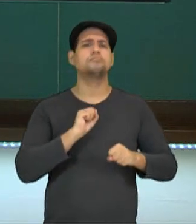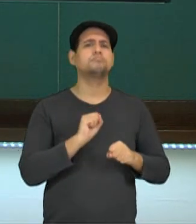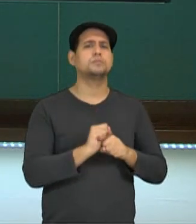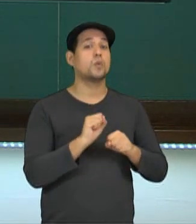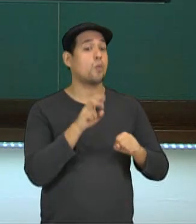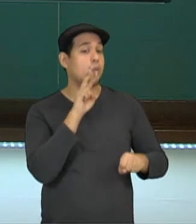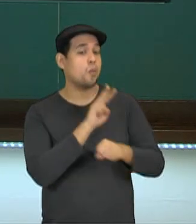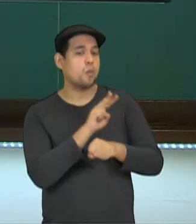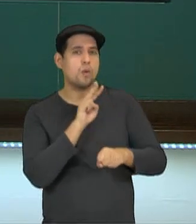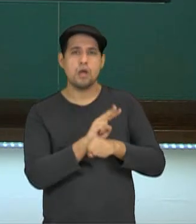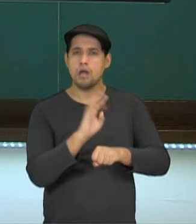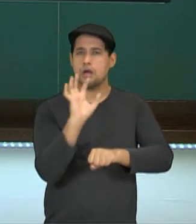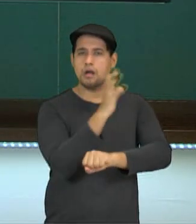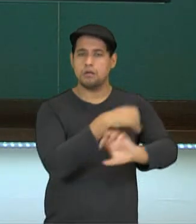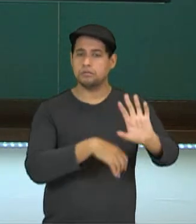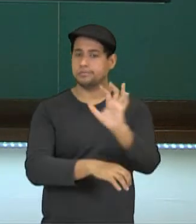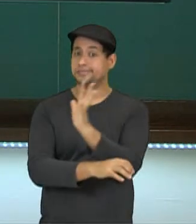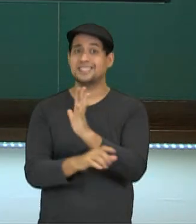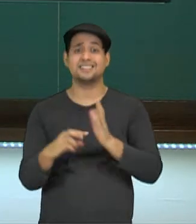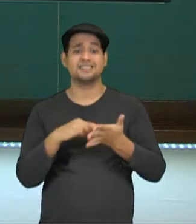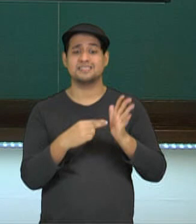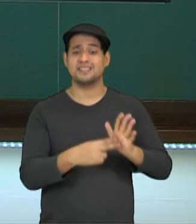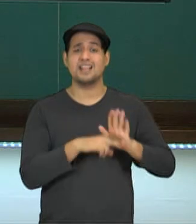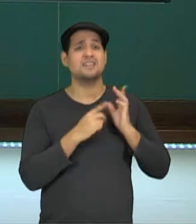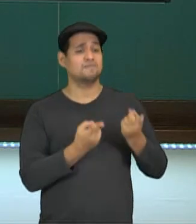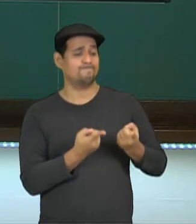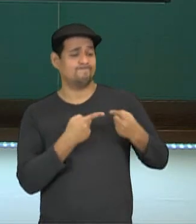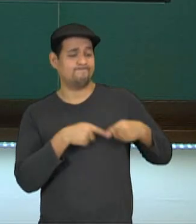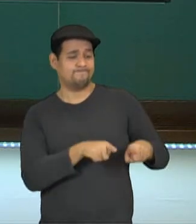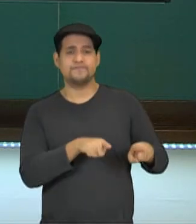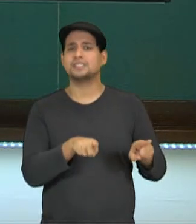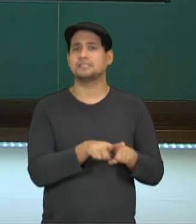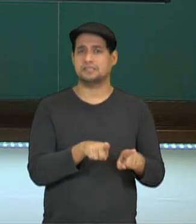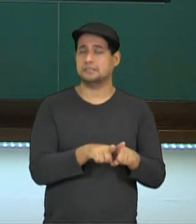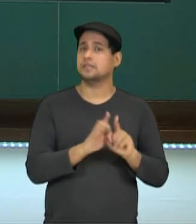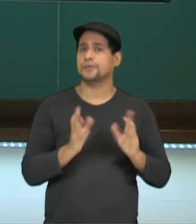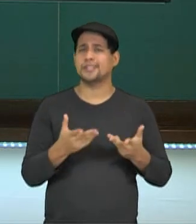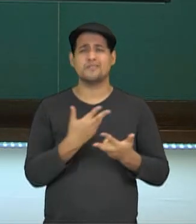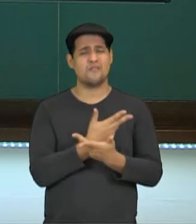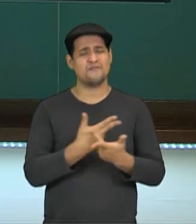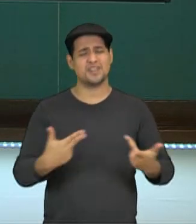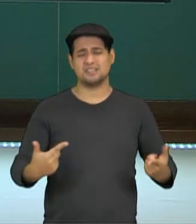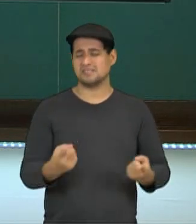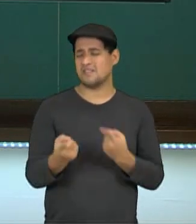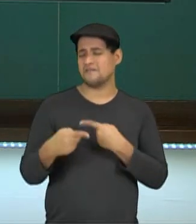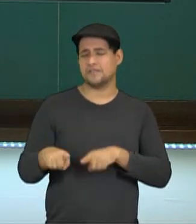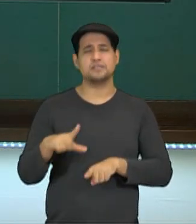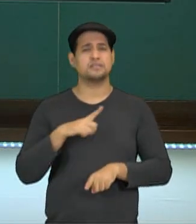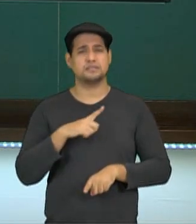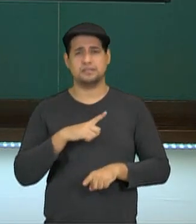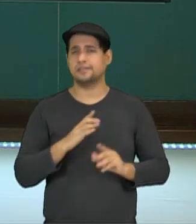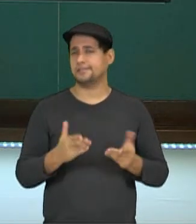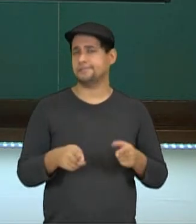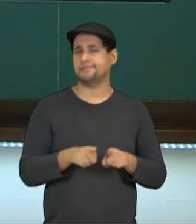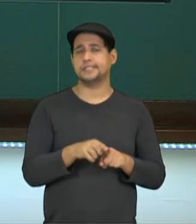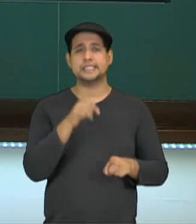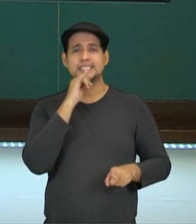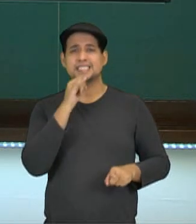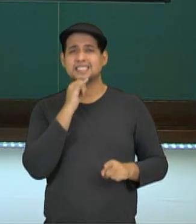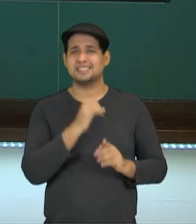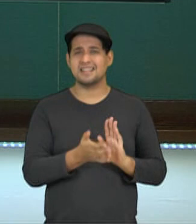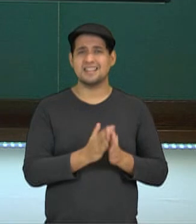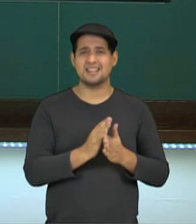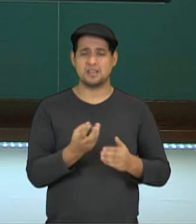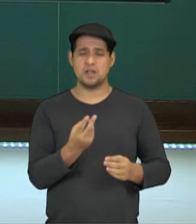preservado. Então, isso é um desafio contemporâneo, assim como outros grandes desafios contemporâneos, como combater a